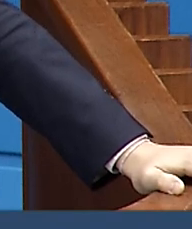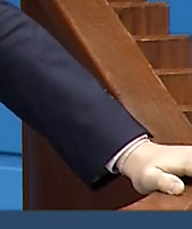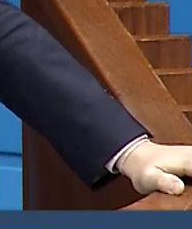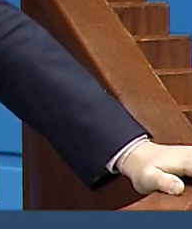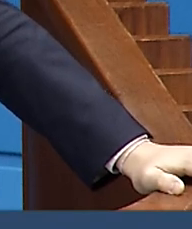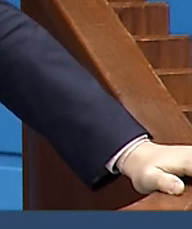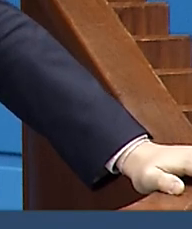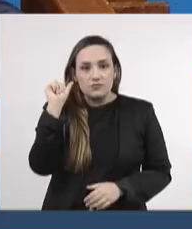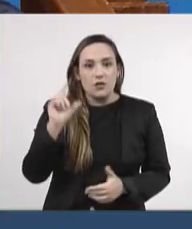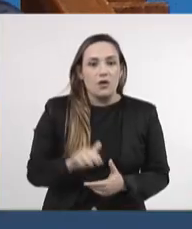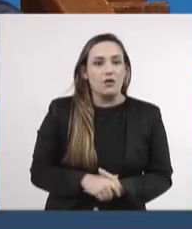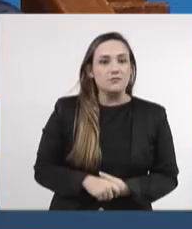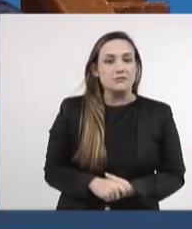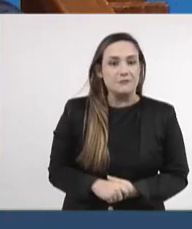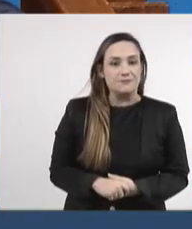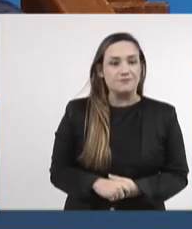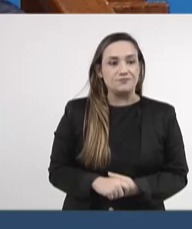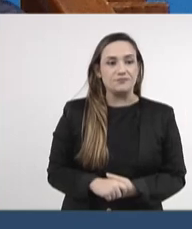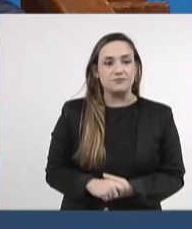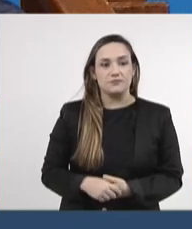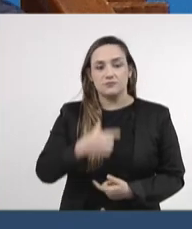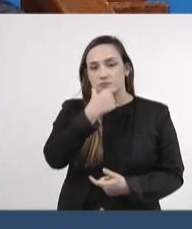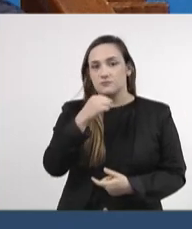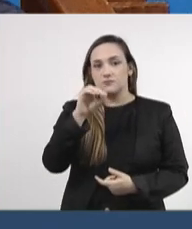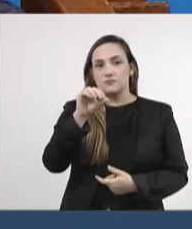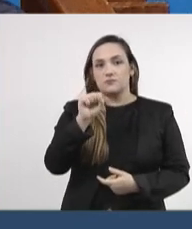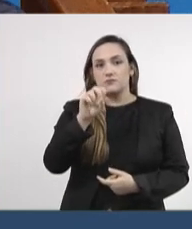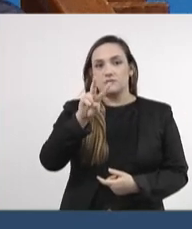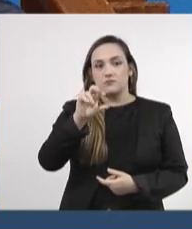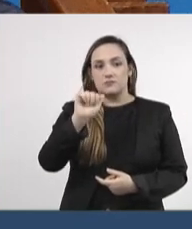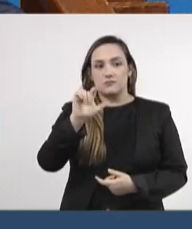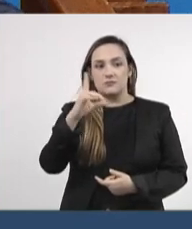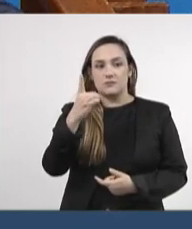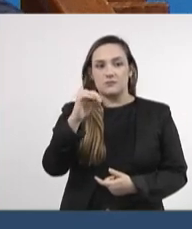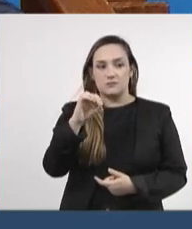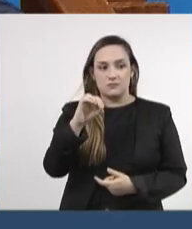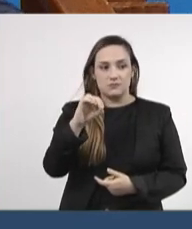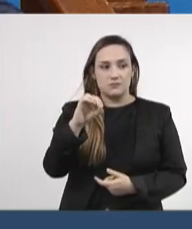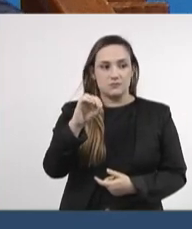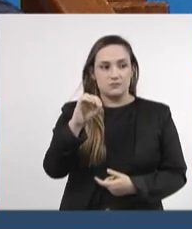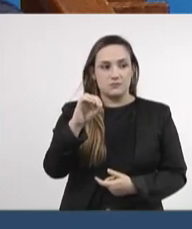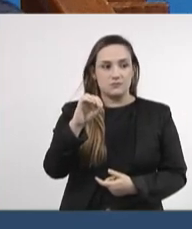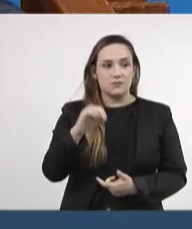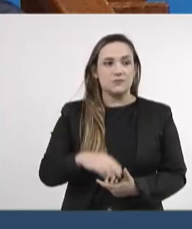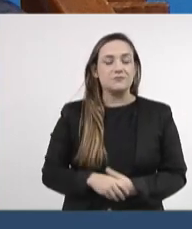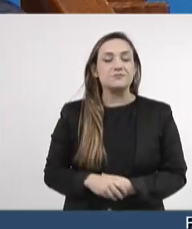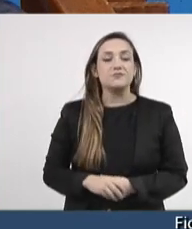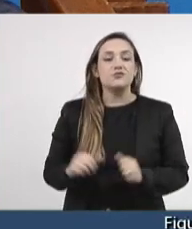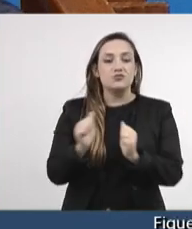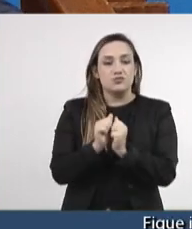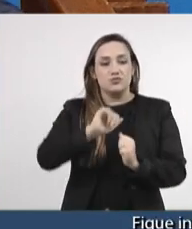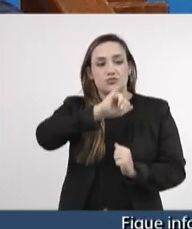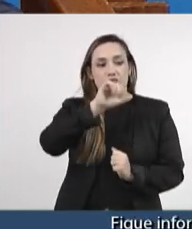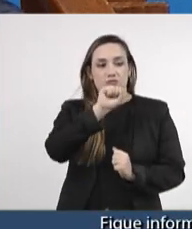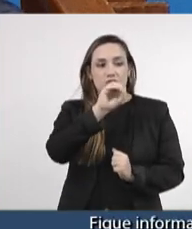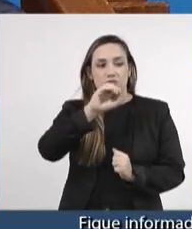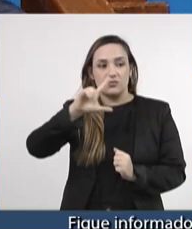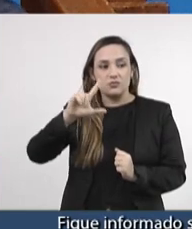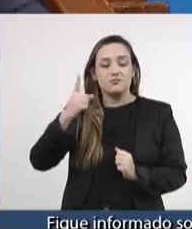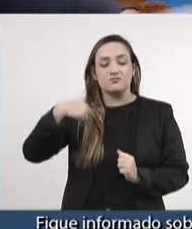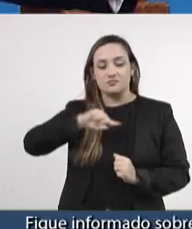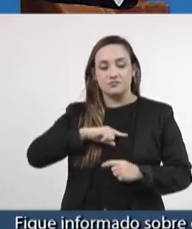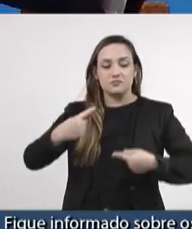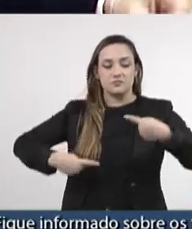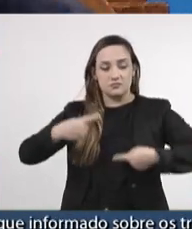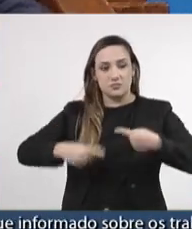conosco, deputado Rafael Tavares, com a nossa querida Sol, Solange Jacques, e a gente debateu